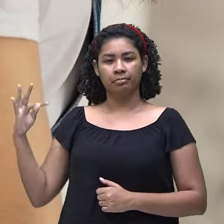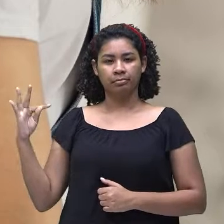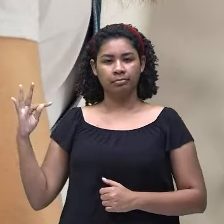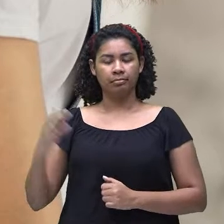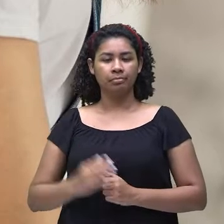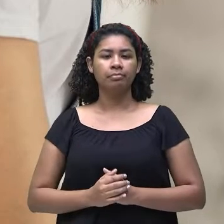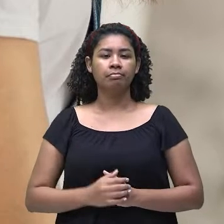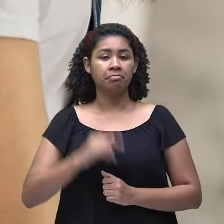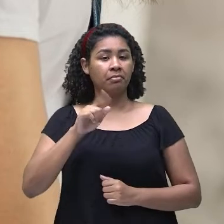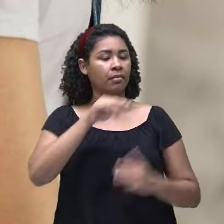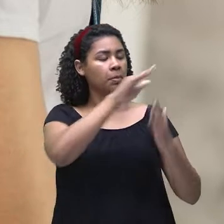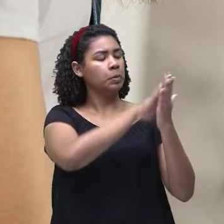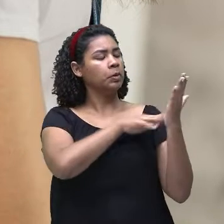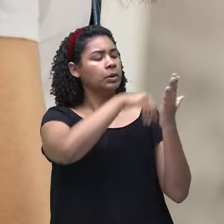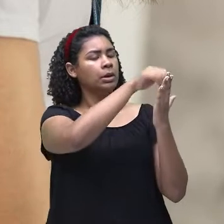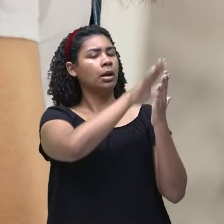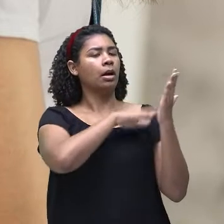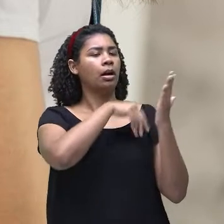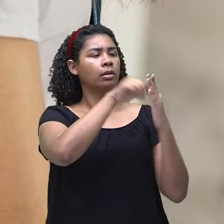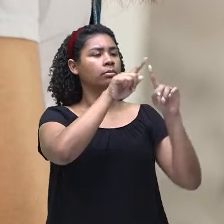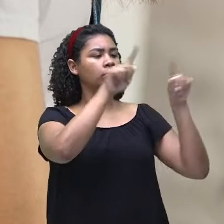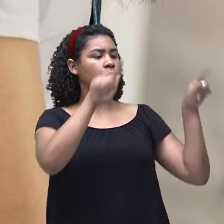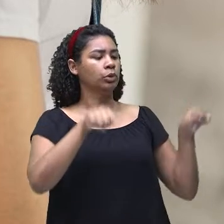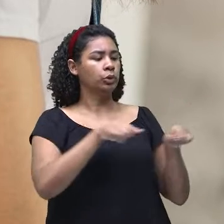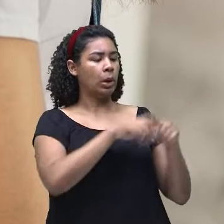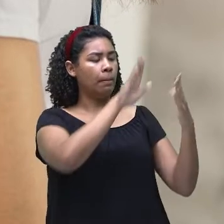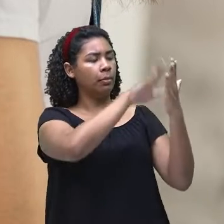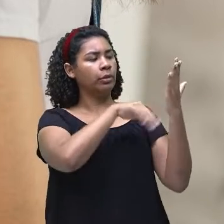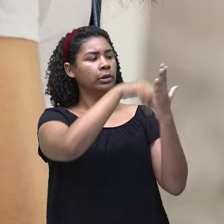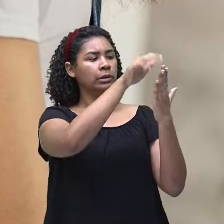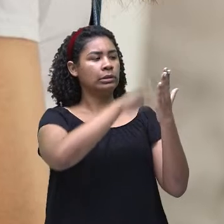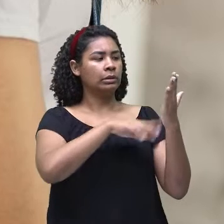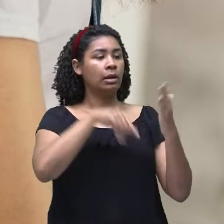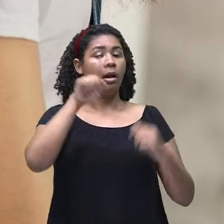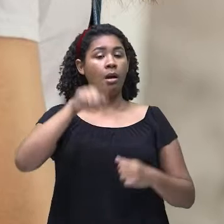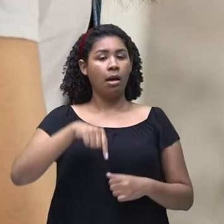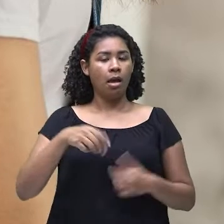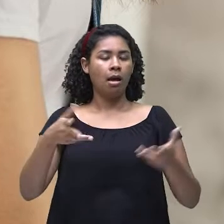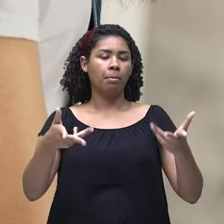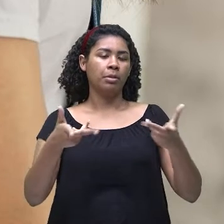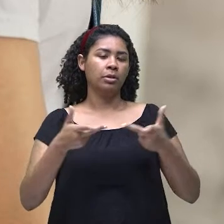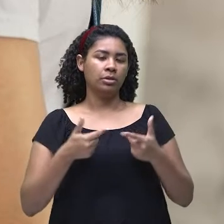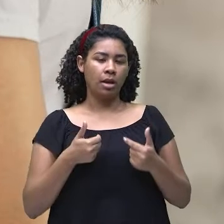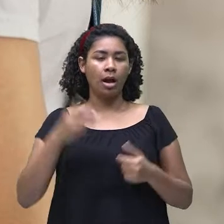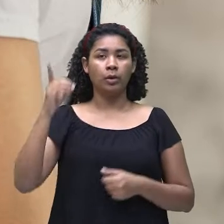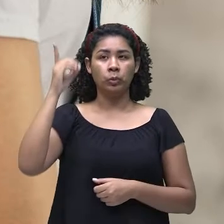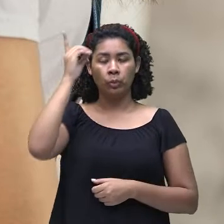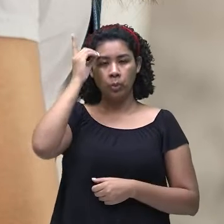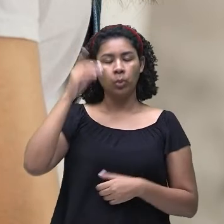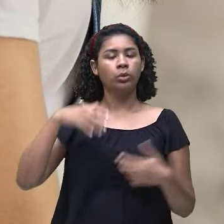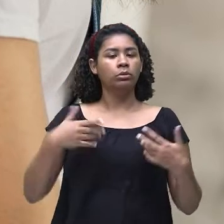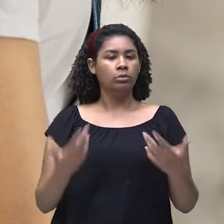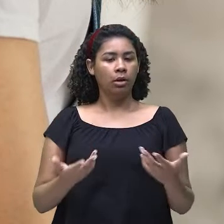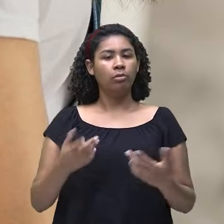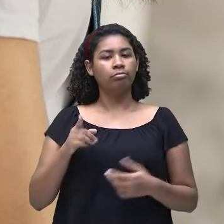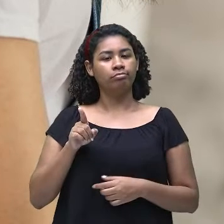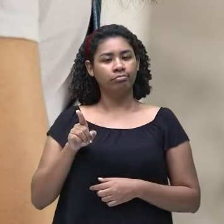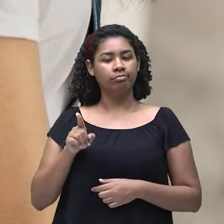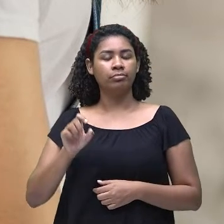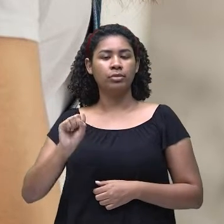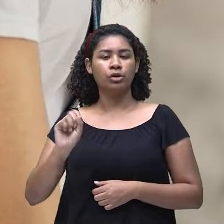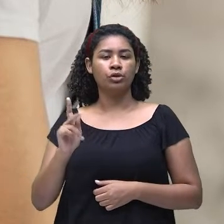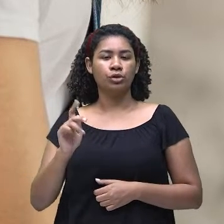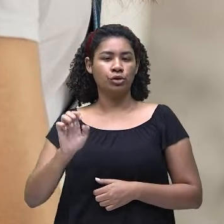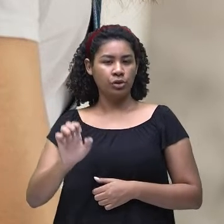Pintar também é uma habilidade, né? É um talento. Então, she can paint. She can